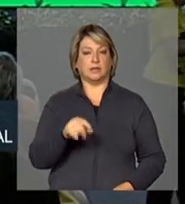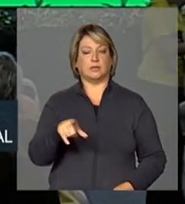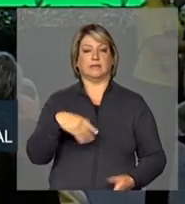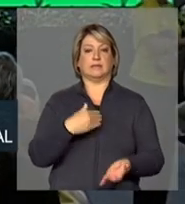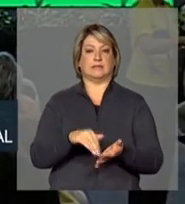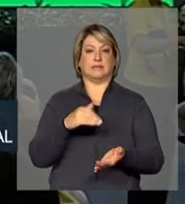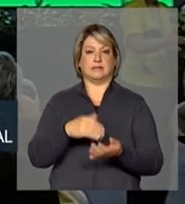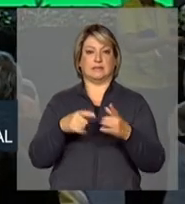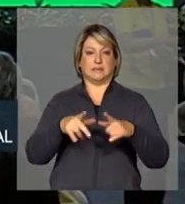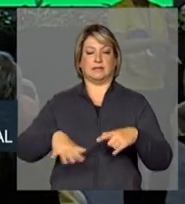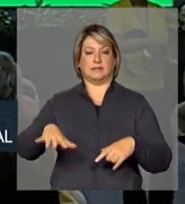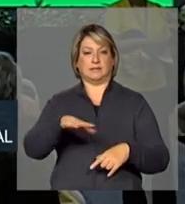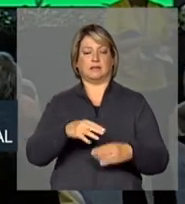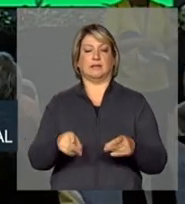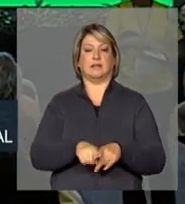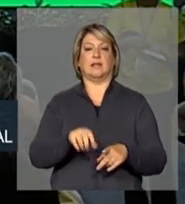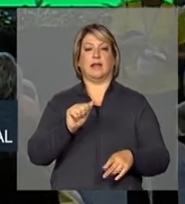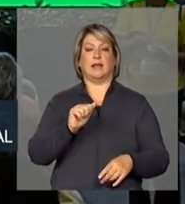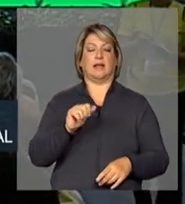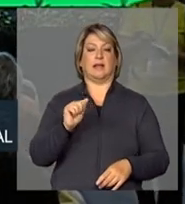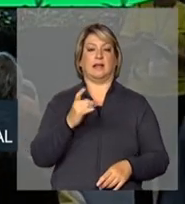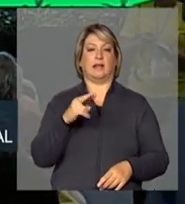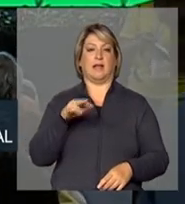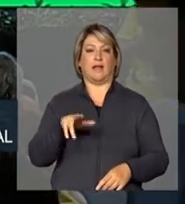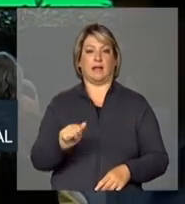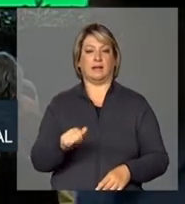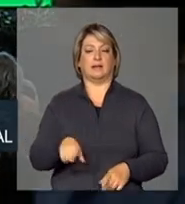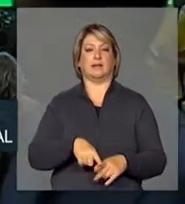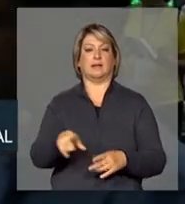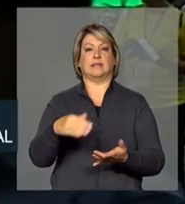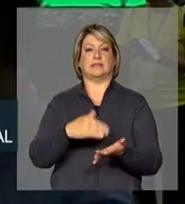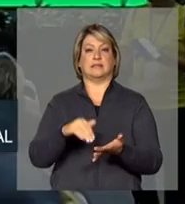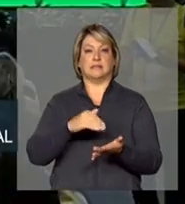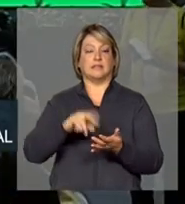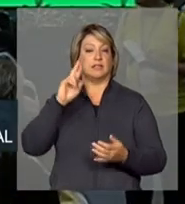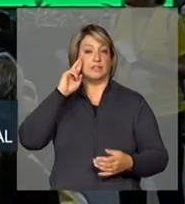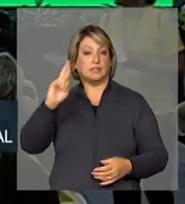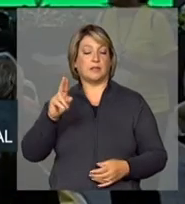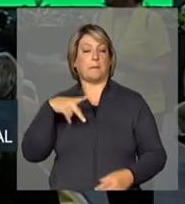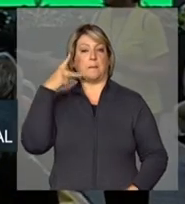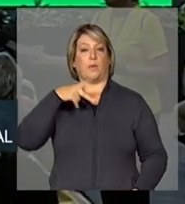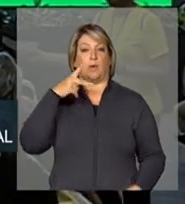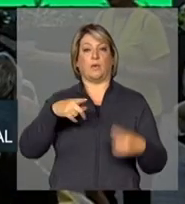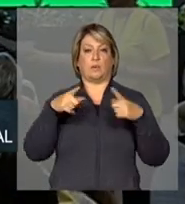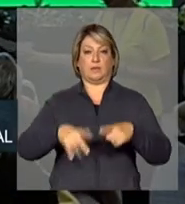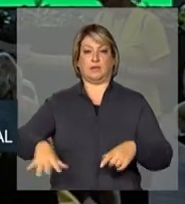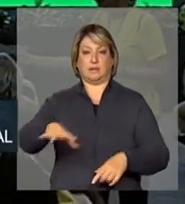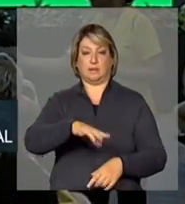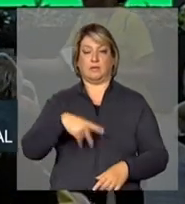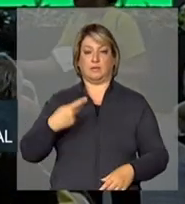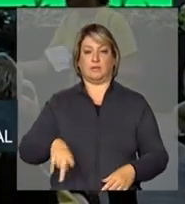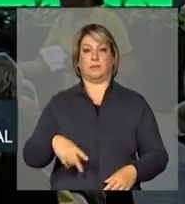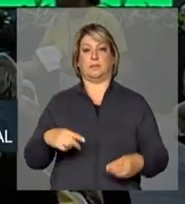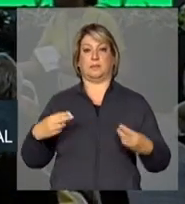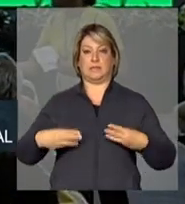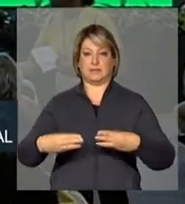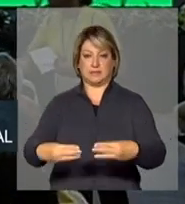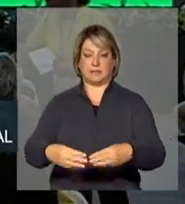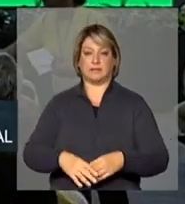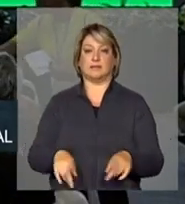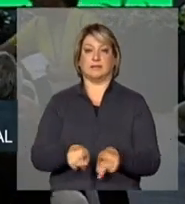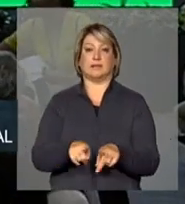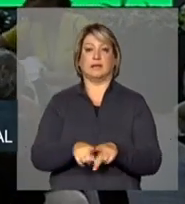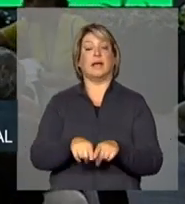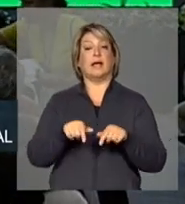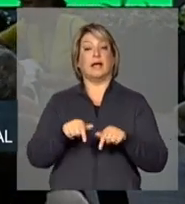Adriana Melo, secretária, diretora de Políticas Regionais do Ministério. E